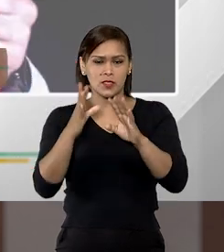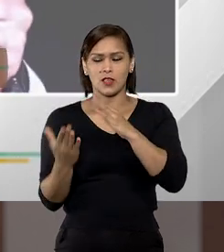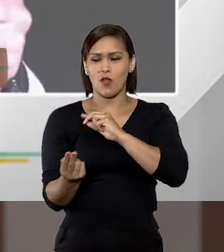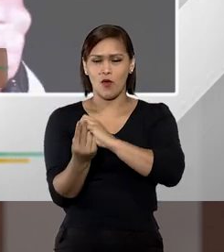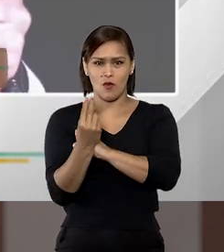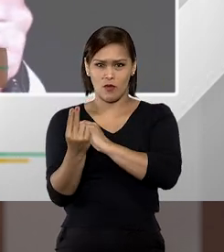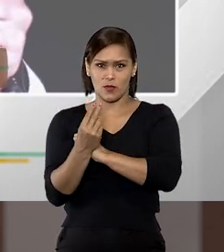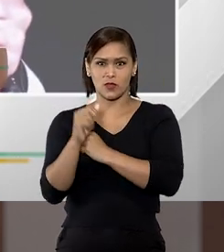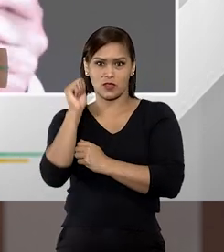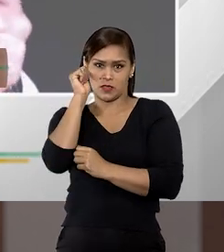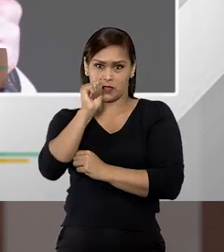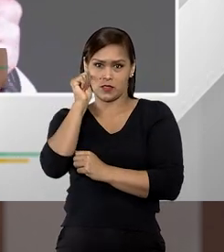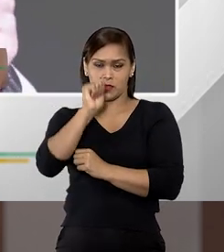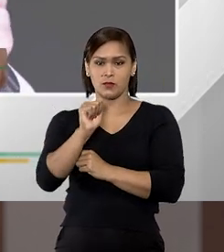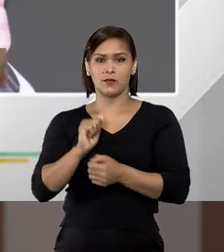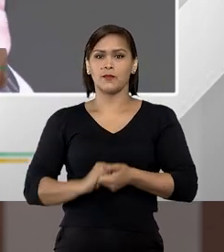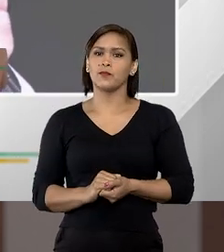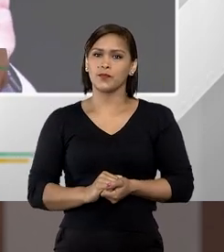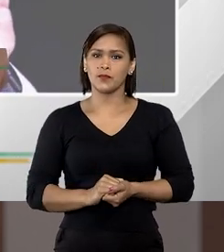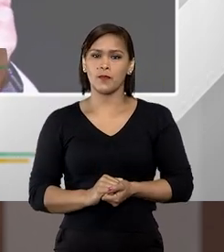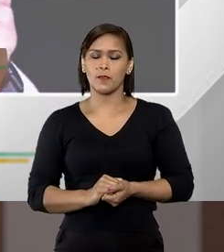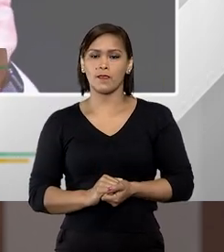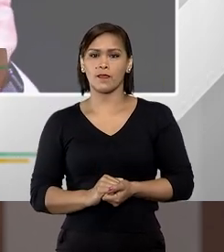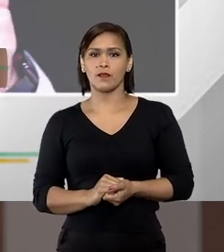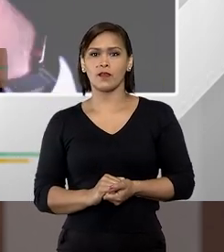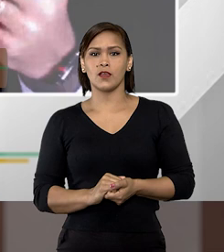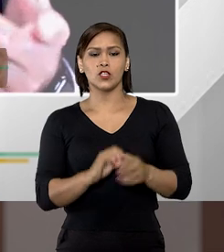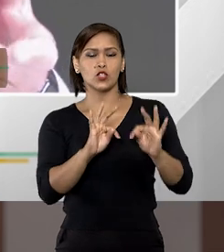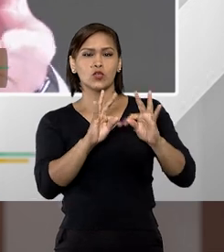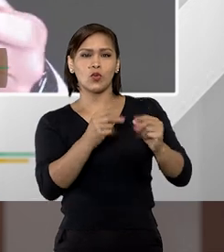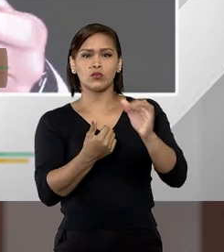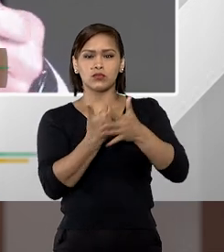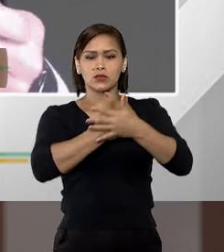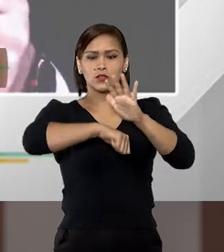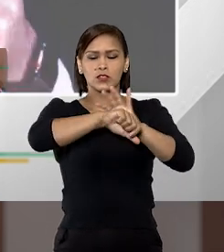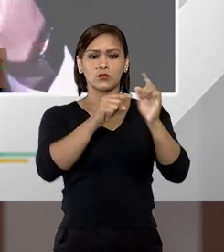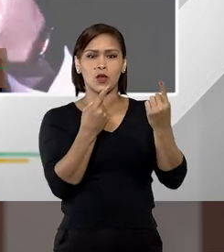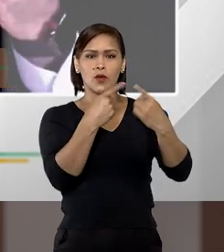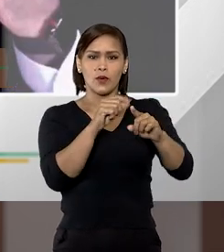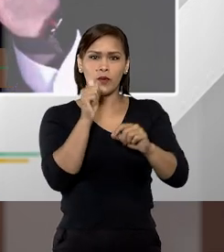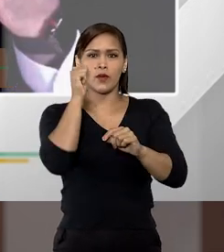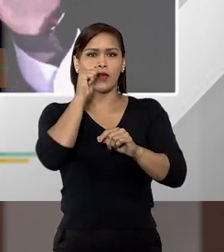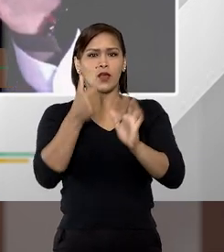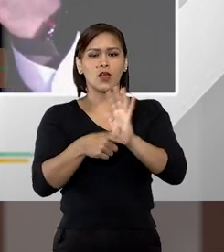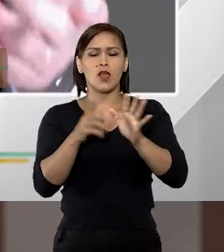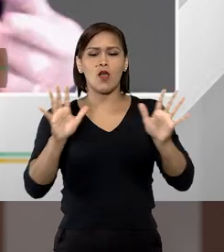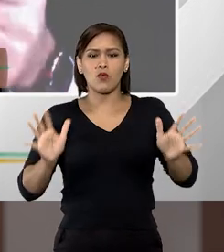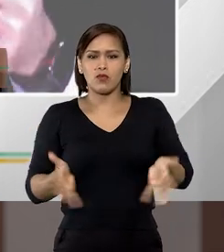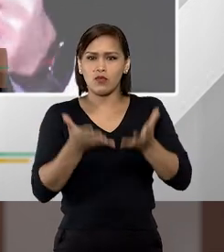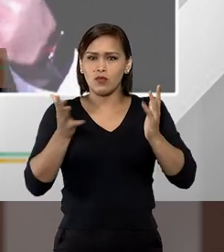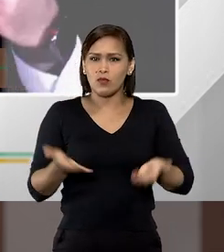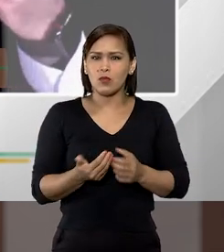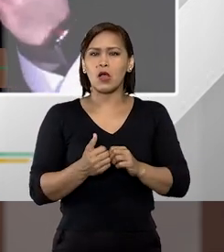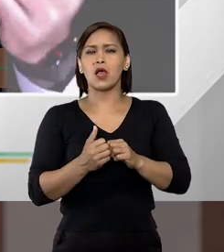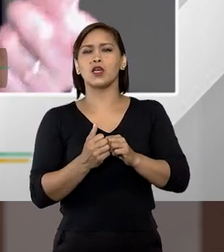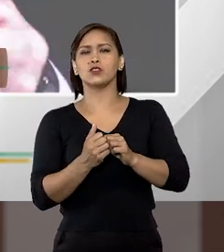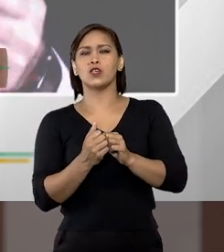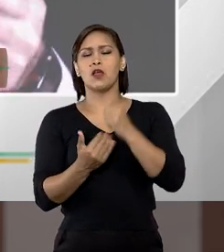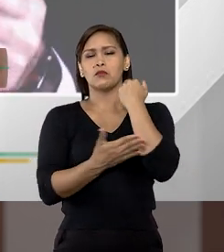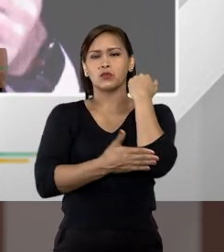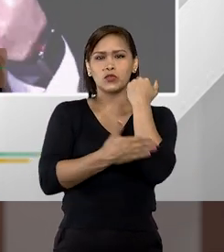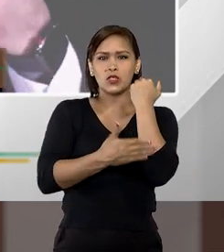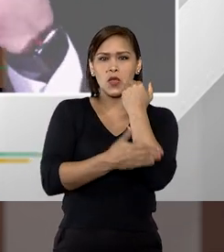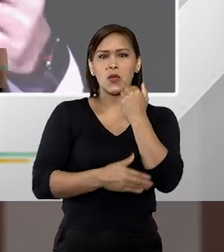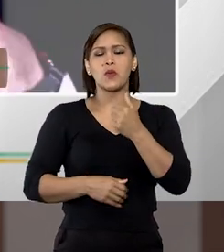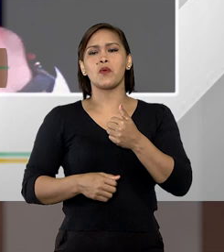proteção das mulheres, os crimes contra as mulheres, motivados por ciúme, traição,